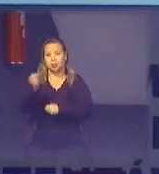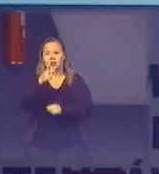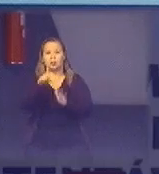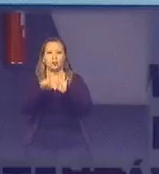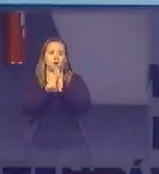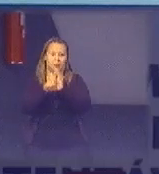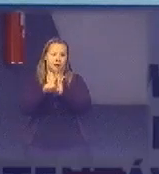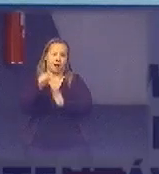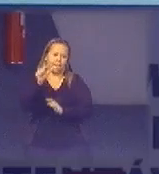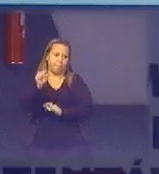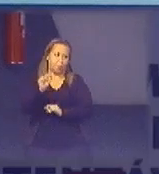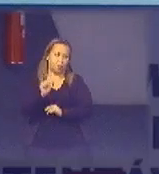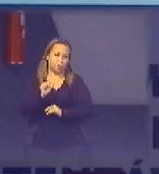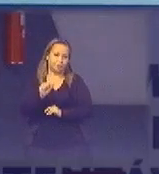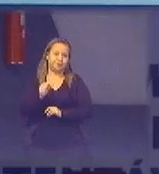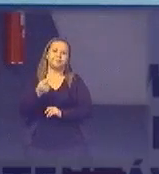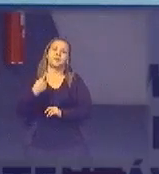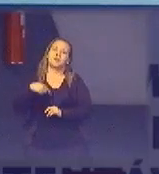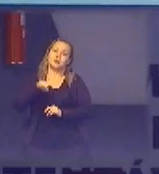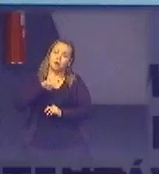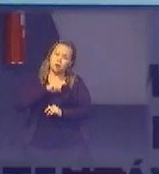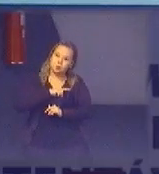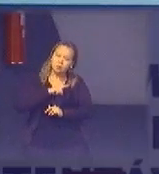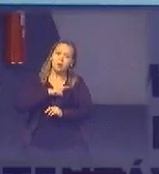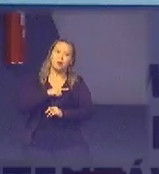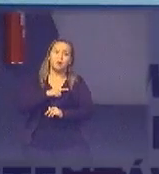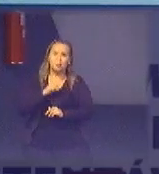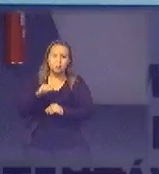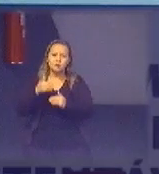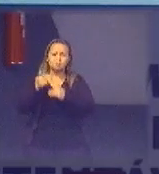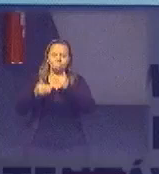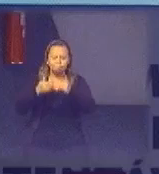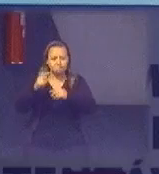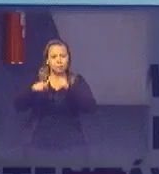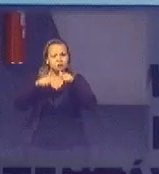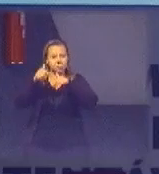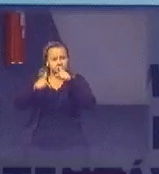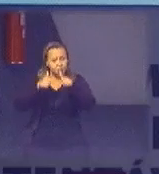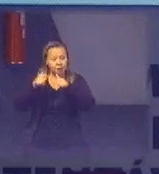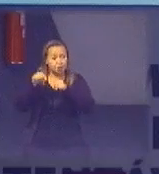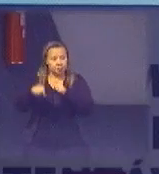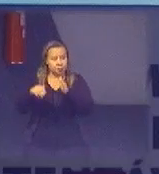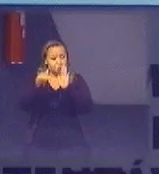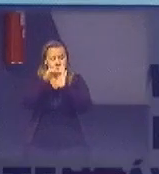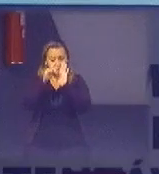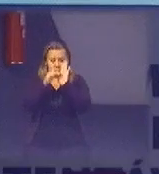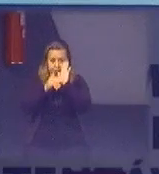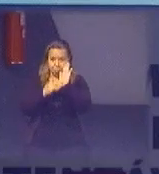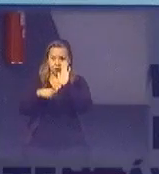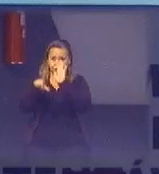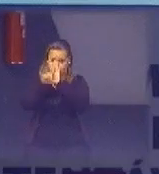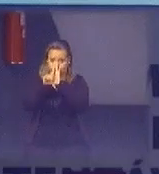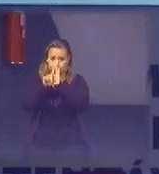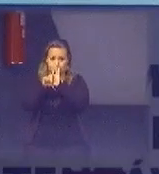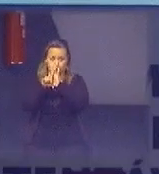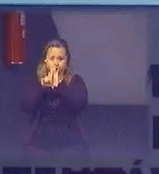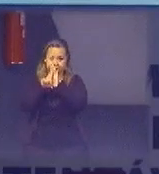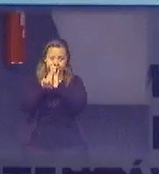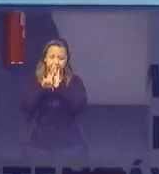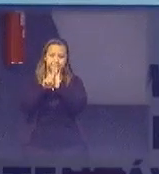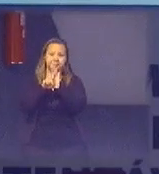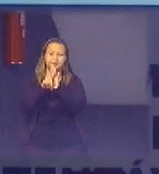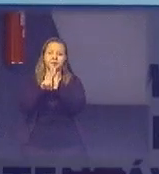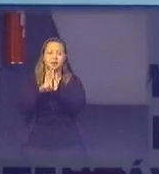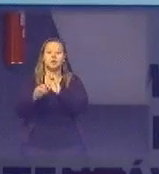e tudo bem a gente vai pegar e vai entrar com sola nisso aí nas normas infralegais que é no fundo que toca o dia a dia das compras e a gente